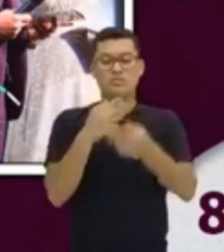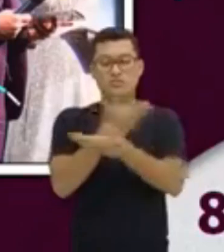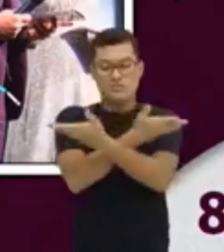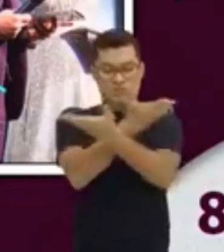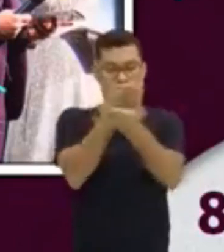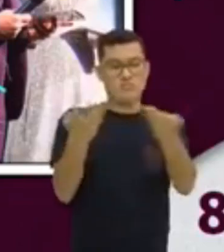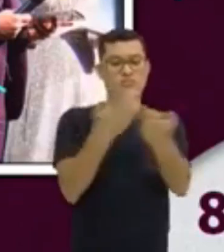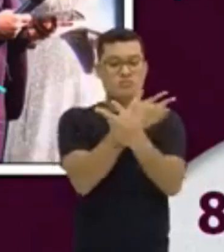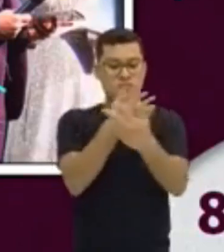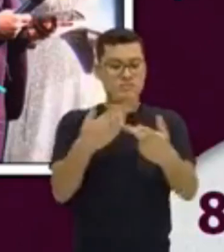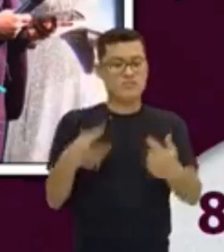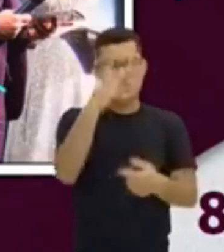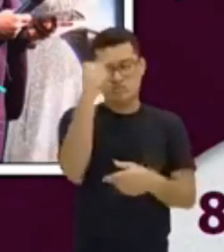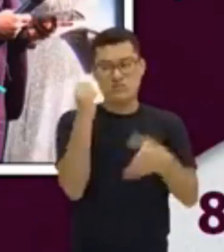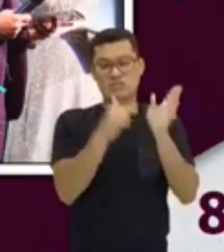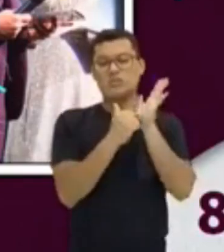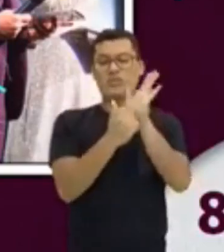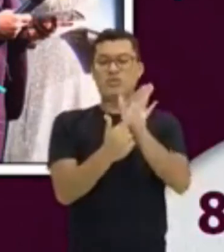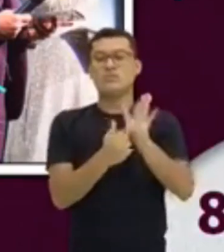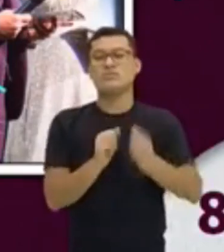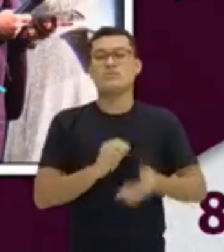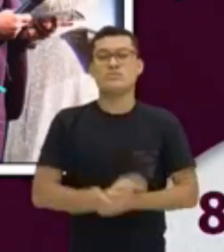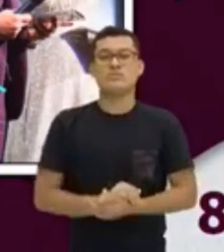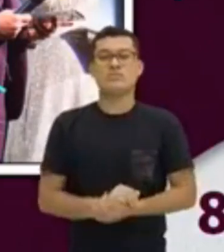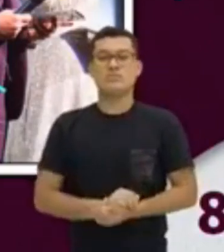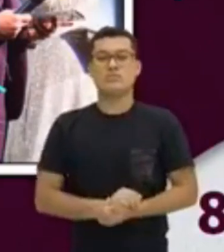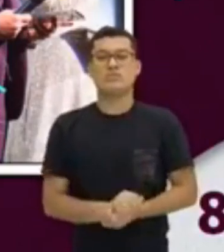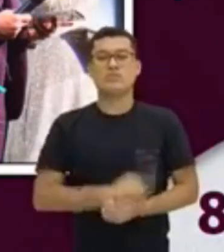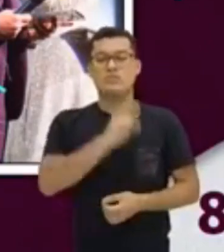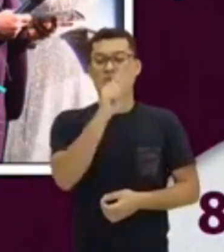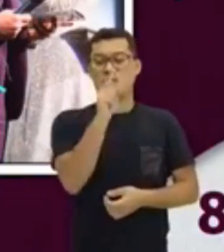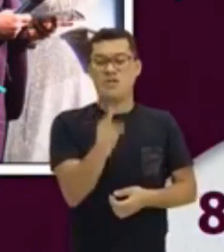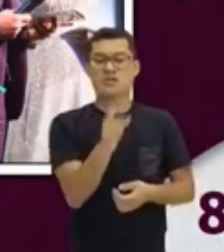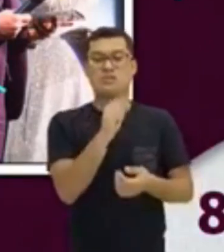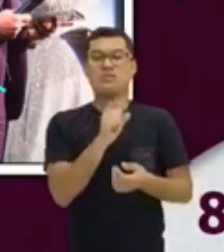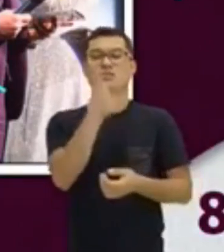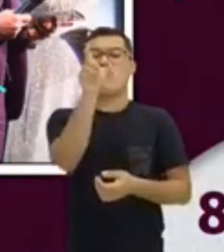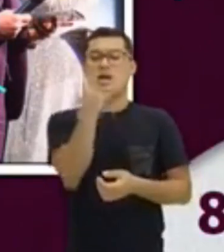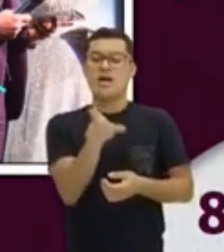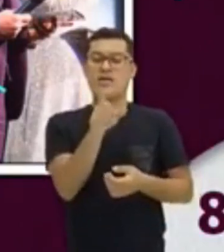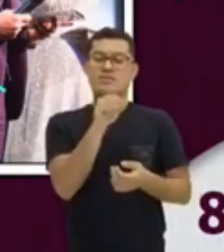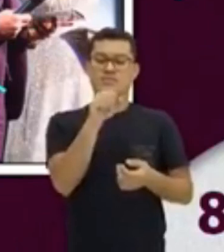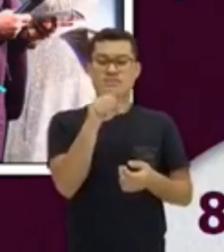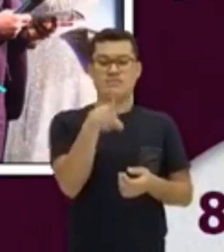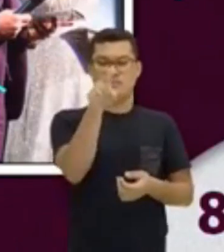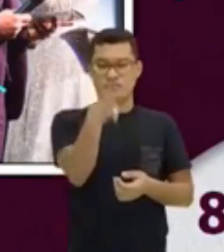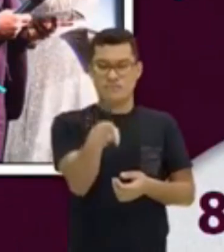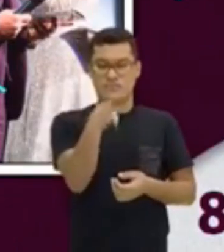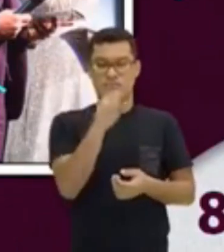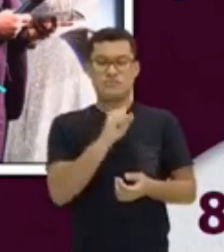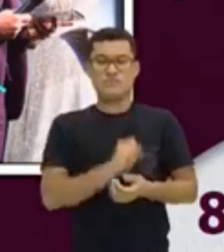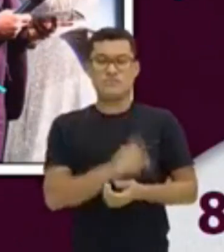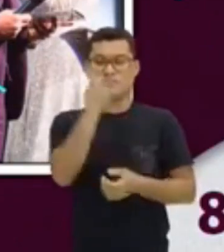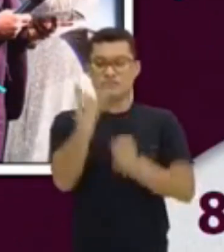e apresenta. Esse é, visis. O nosso